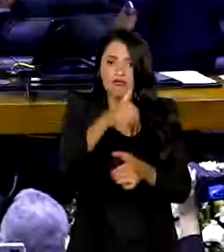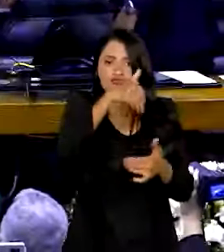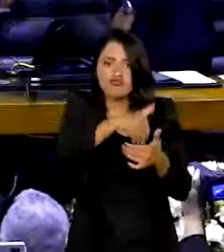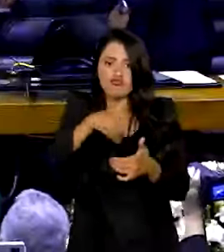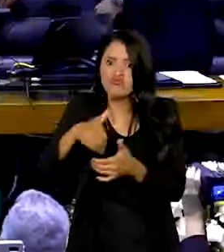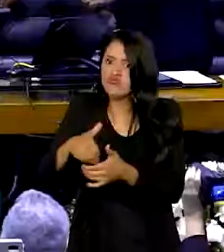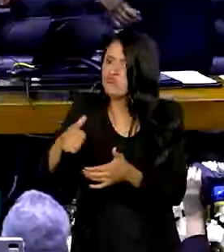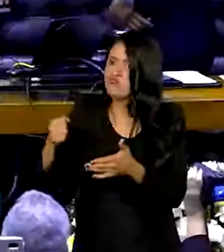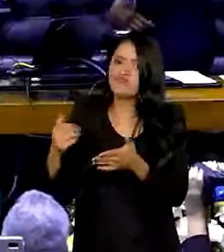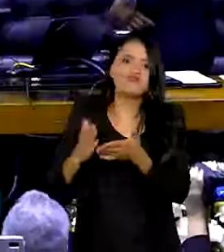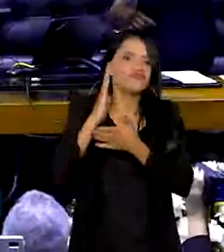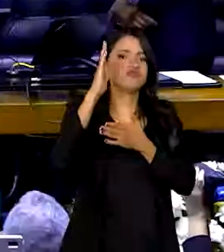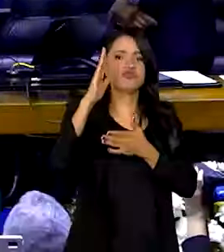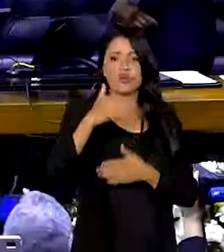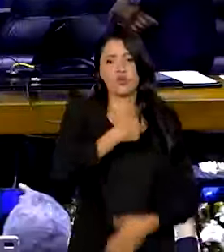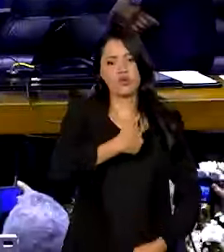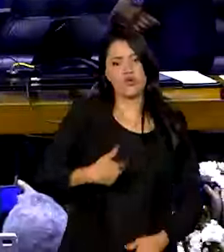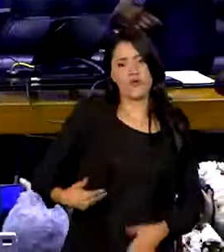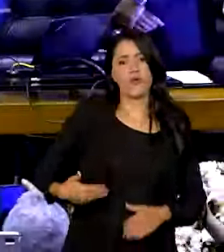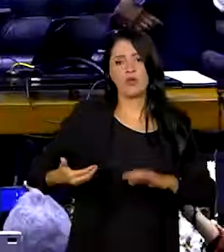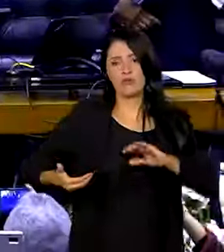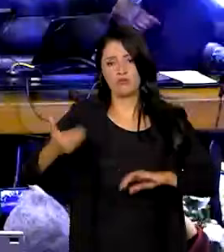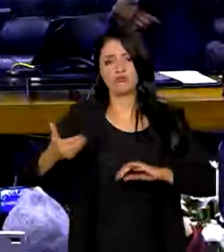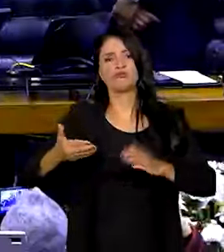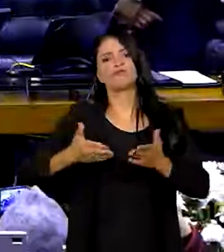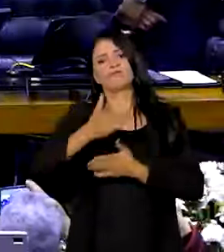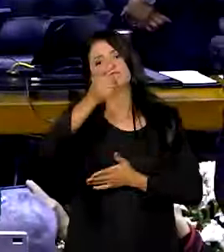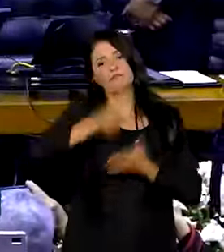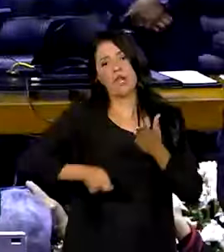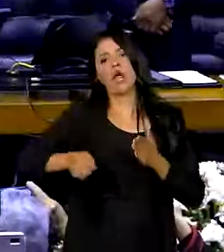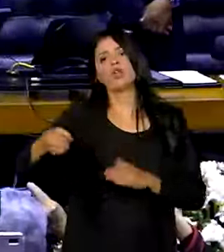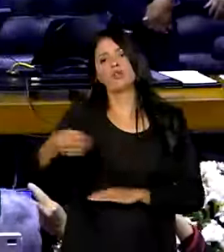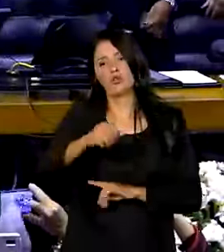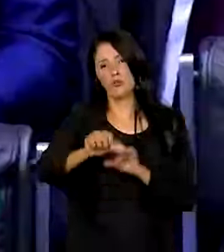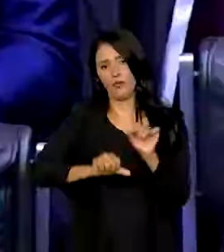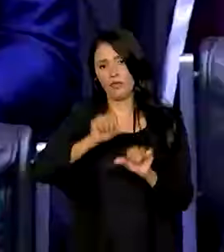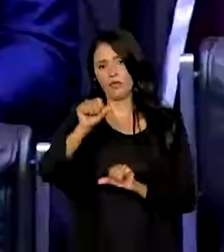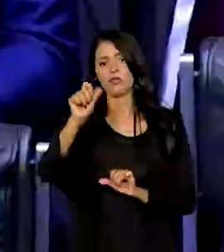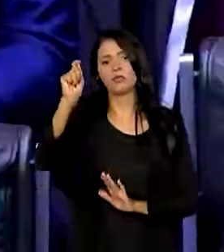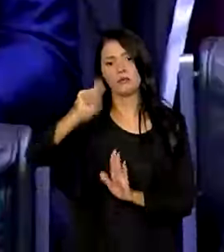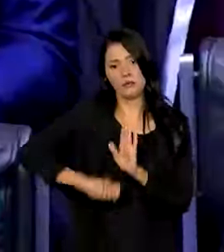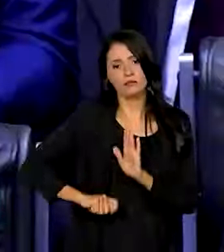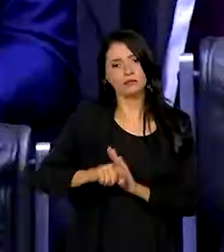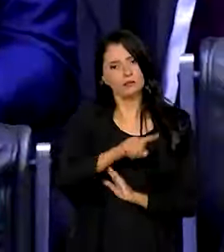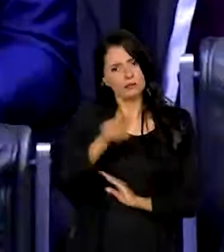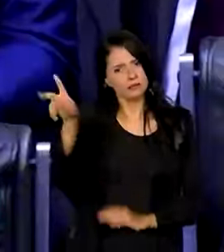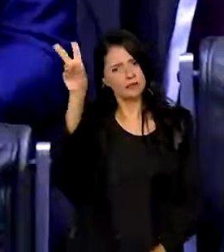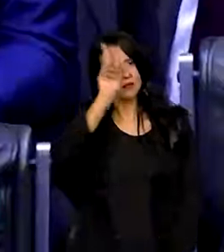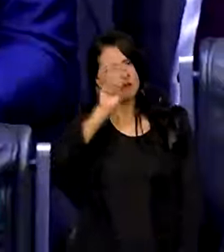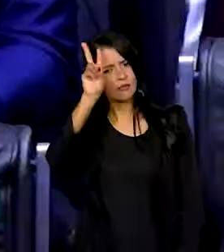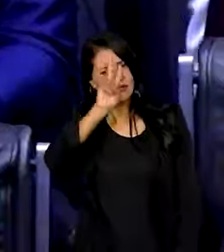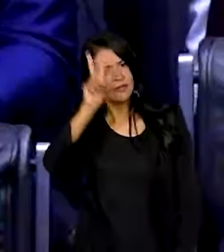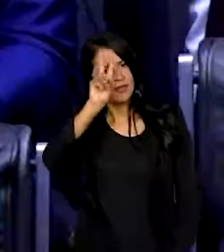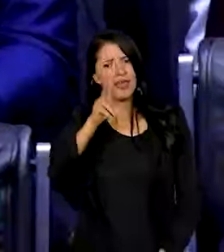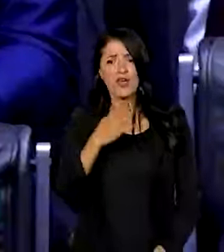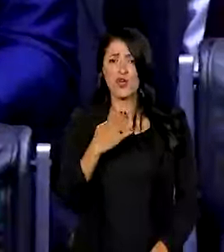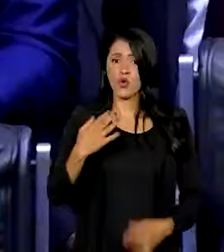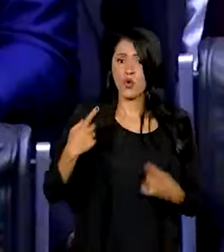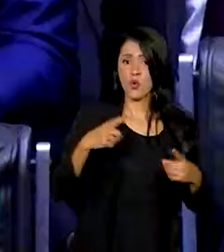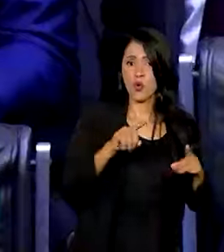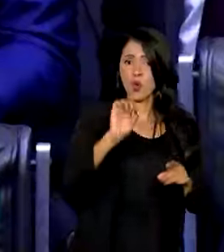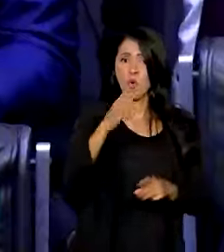histórica, governo e Congresso promulgaram a nova reforma tributária. Se lembrem que, contra ou a favor,